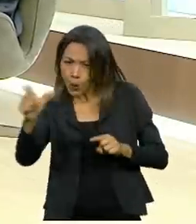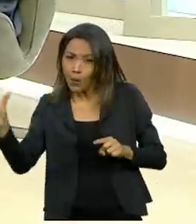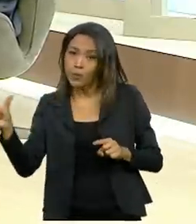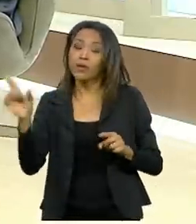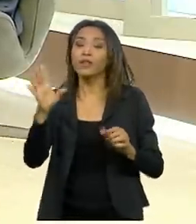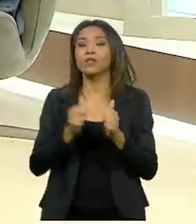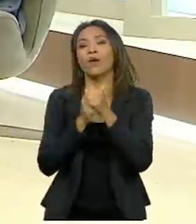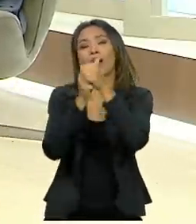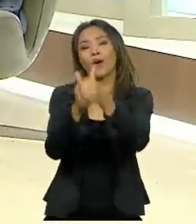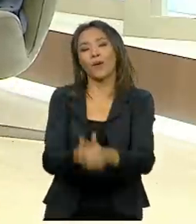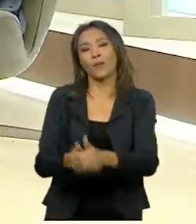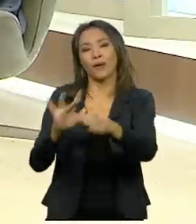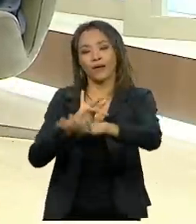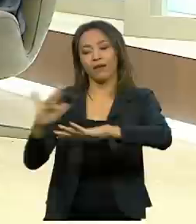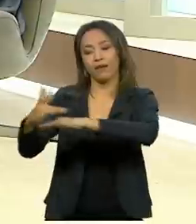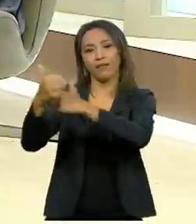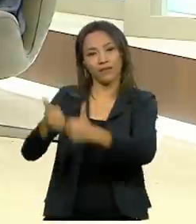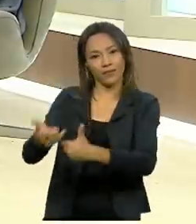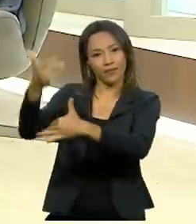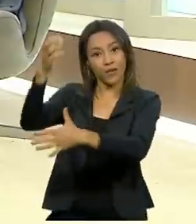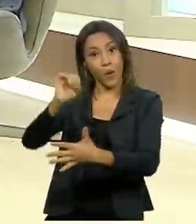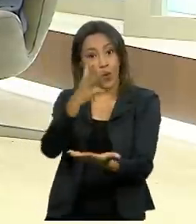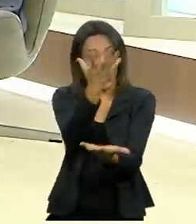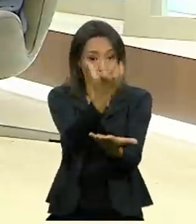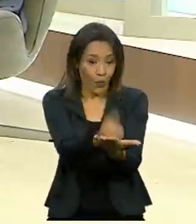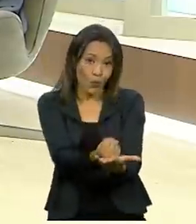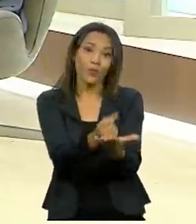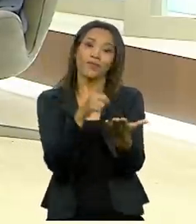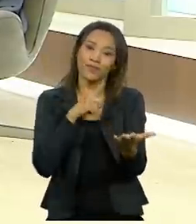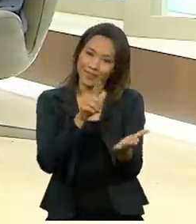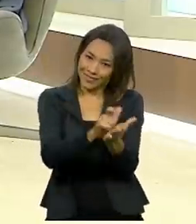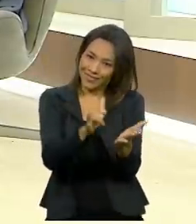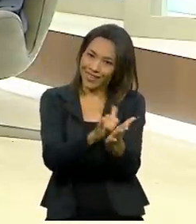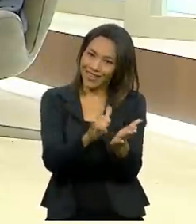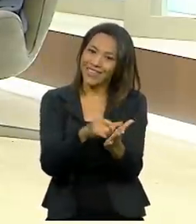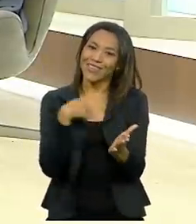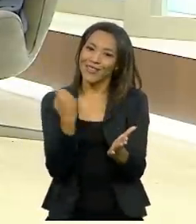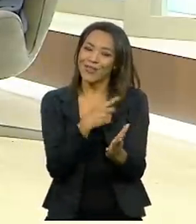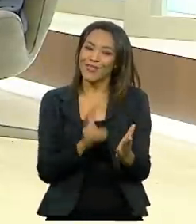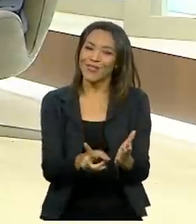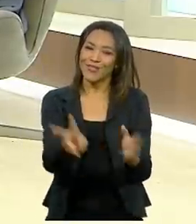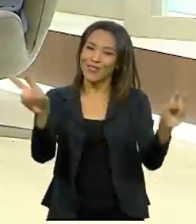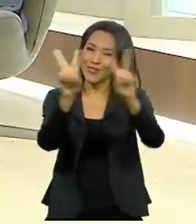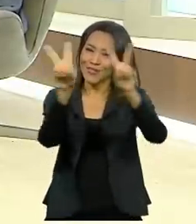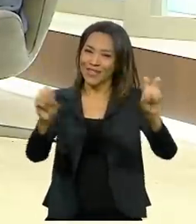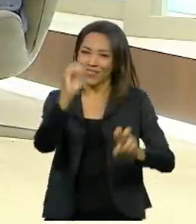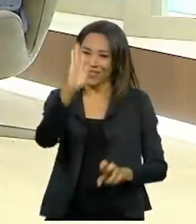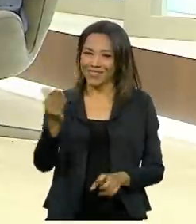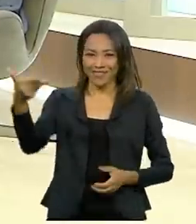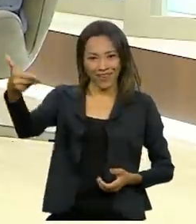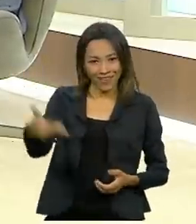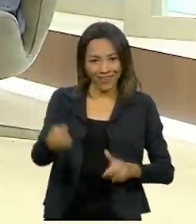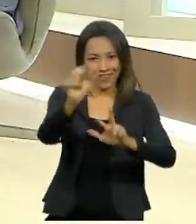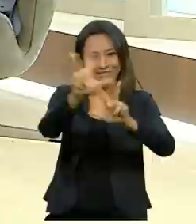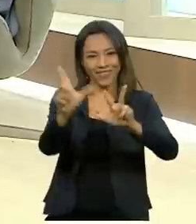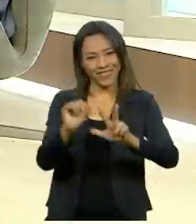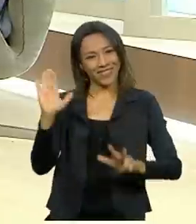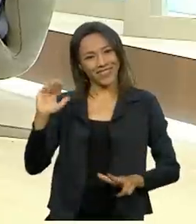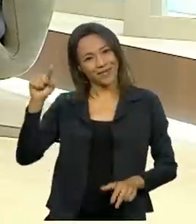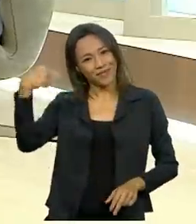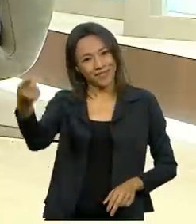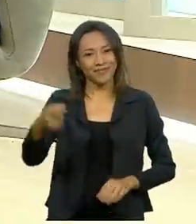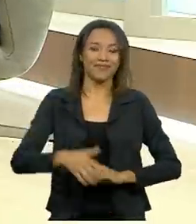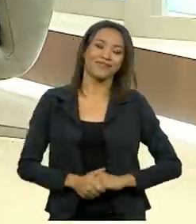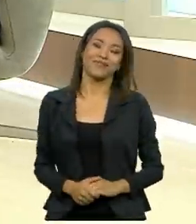só acompanhar as nossas redes sociais ou baixar o TV Brasil Play. E o Brasil continua em pauta aqui na TV Brasil. Até o próximo